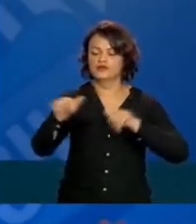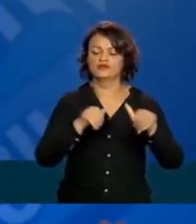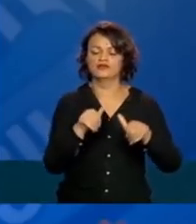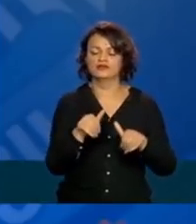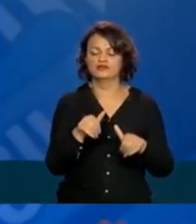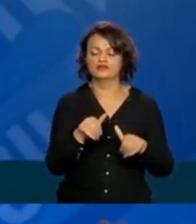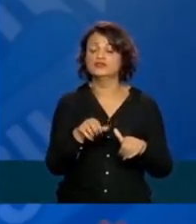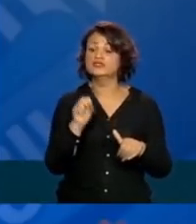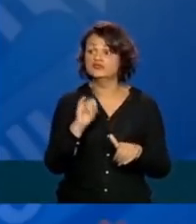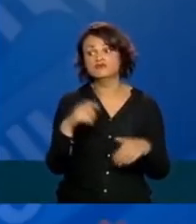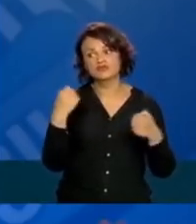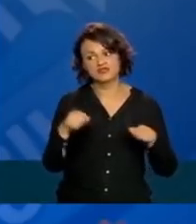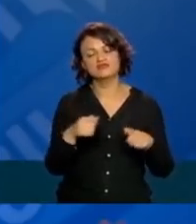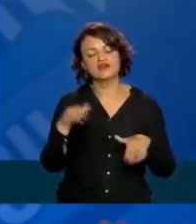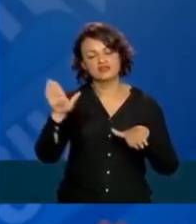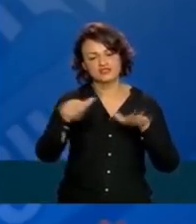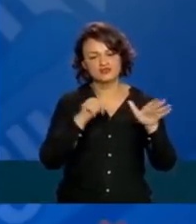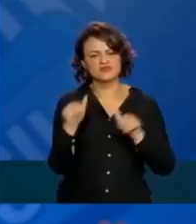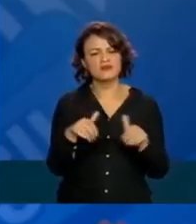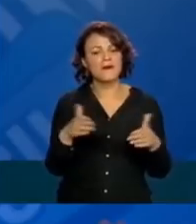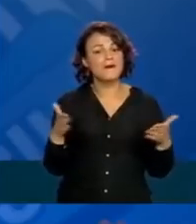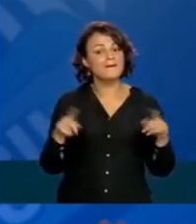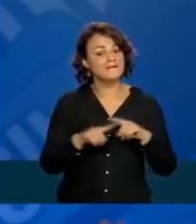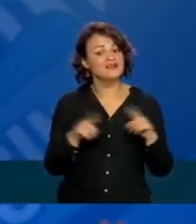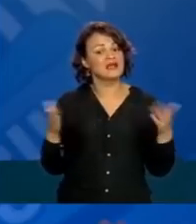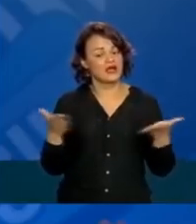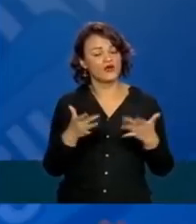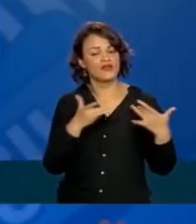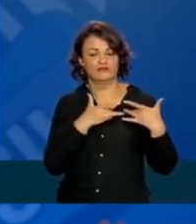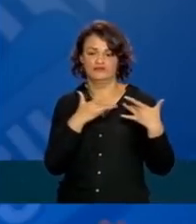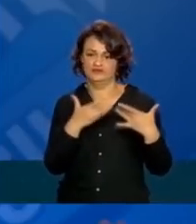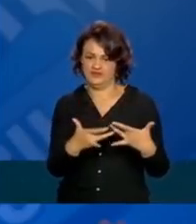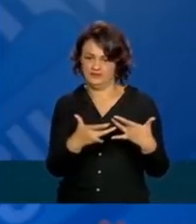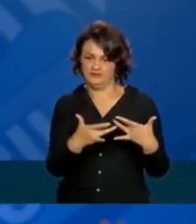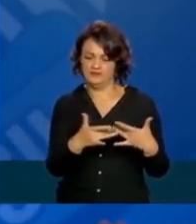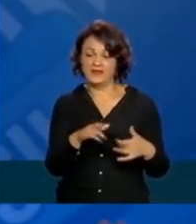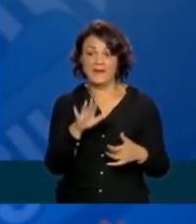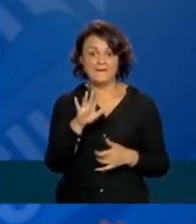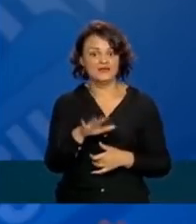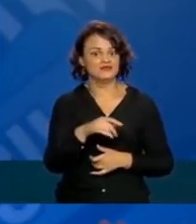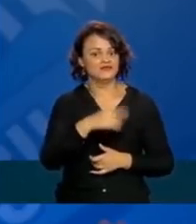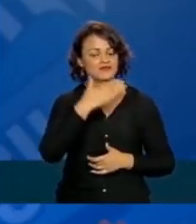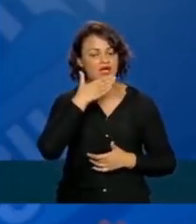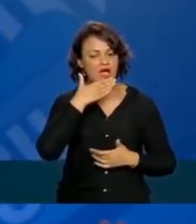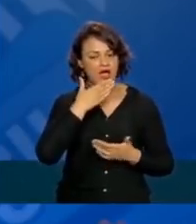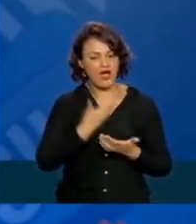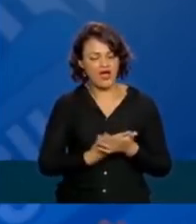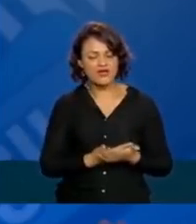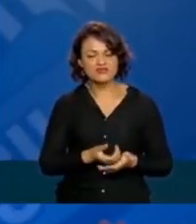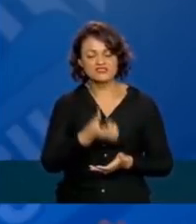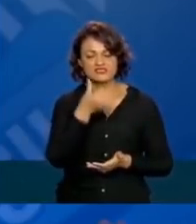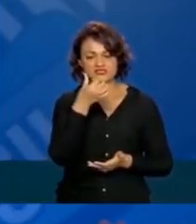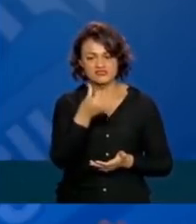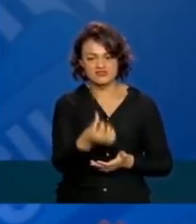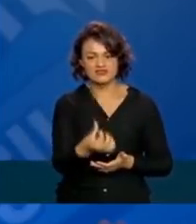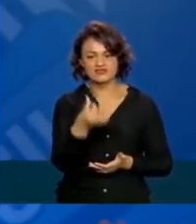precisar, a gente convoca. Mas eu achei incrível que 664